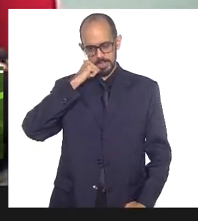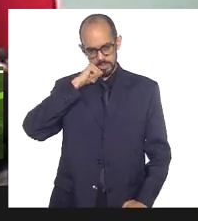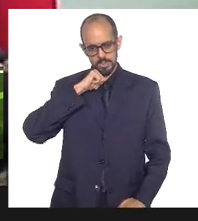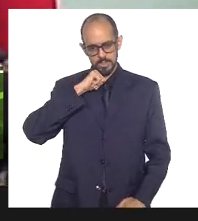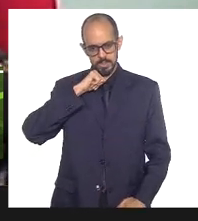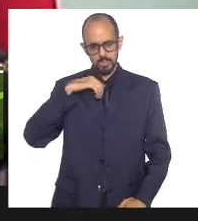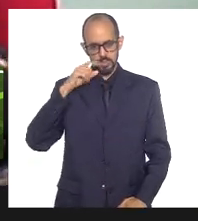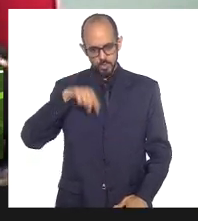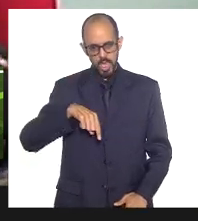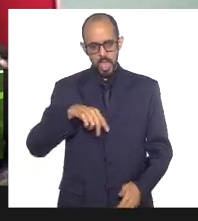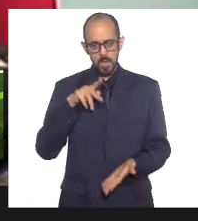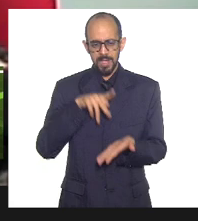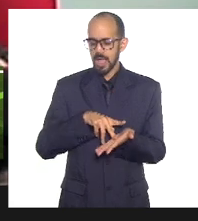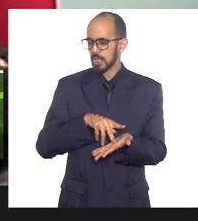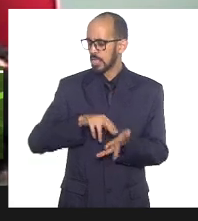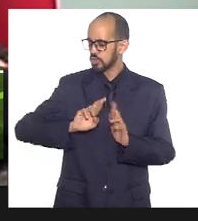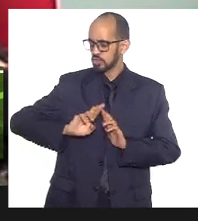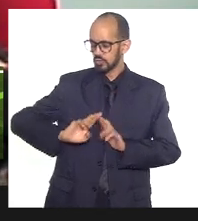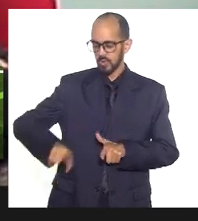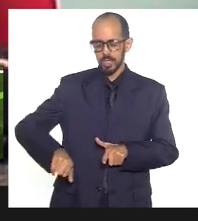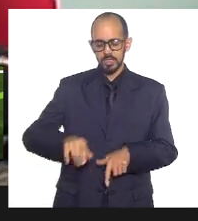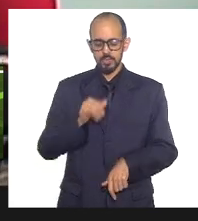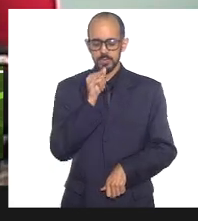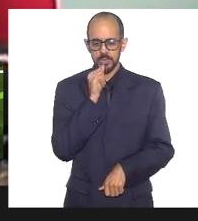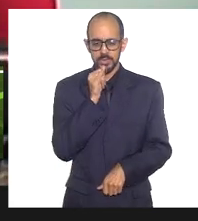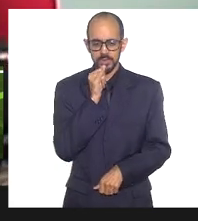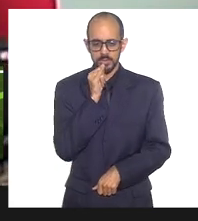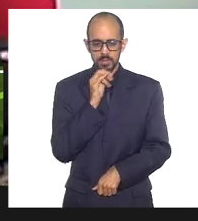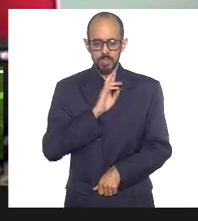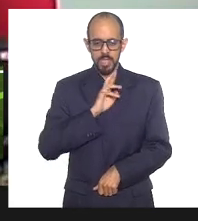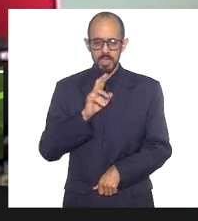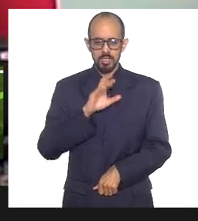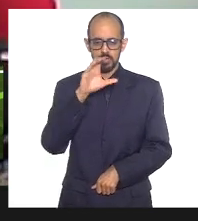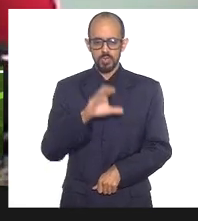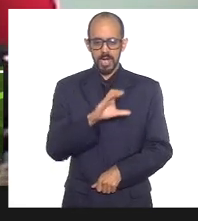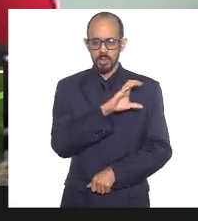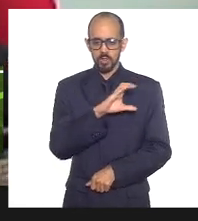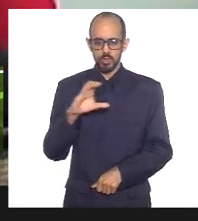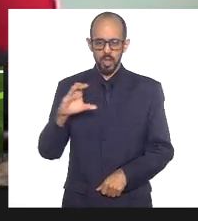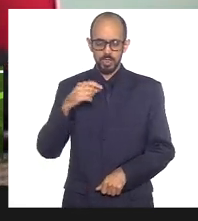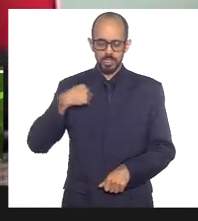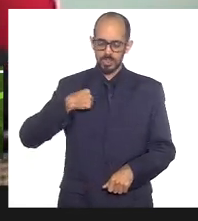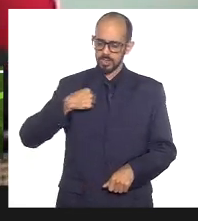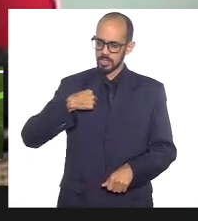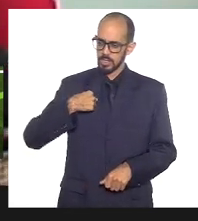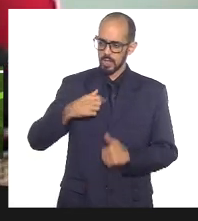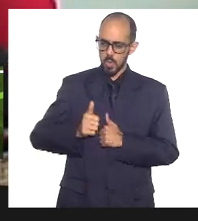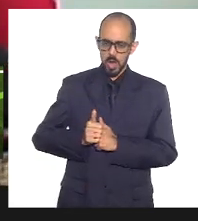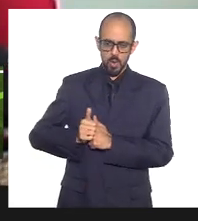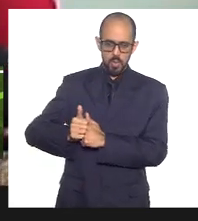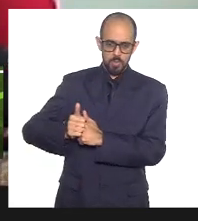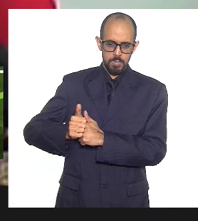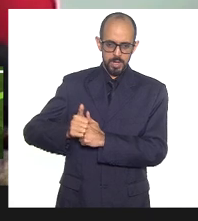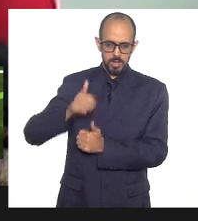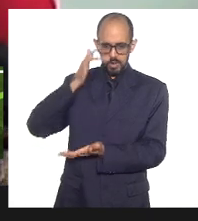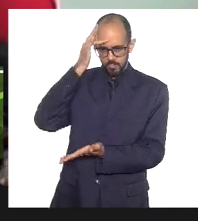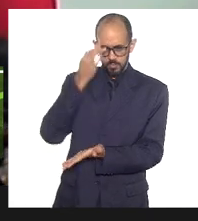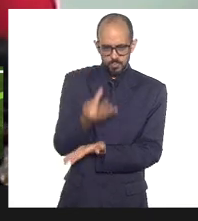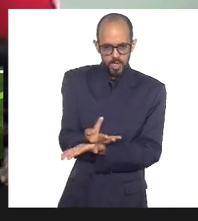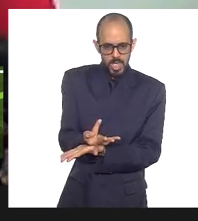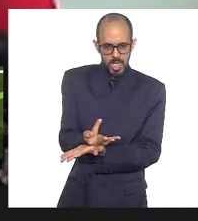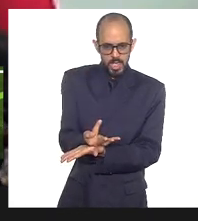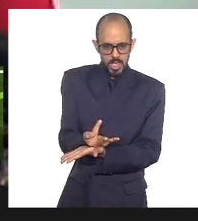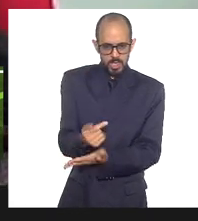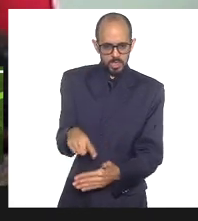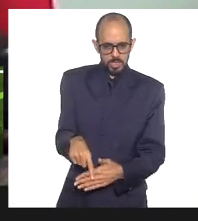uma realidade diferente, por exemplo, da religião católica da qual eu professo, em que a figura